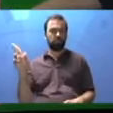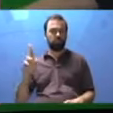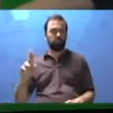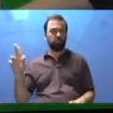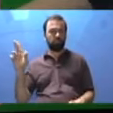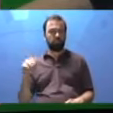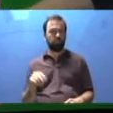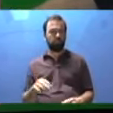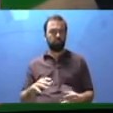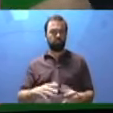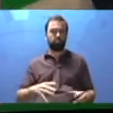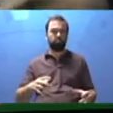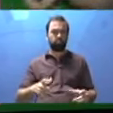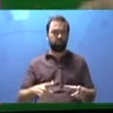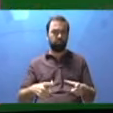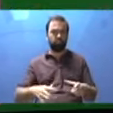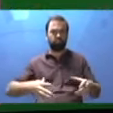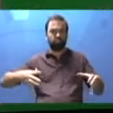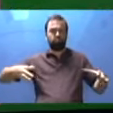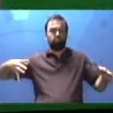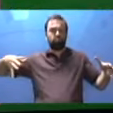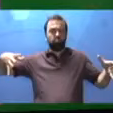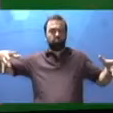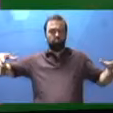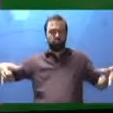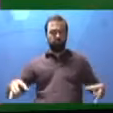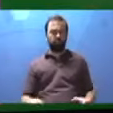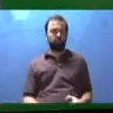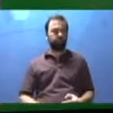é usado para a representação de grandes espaços.